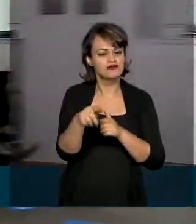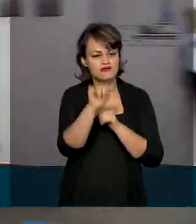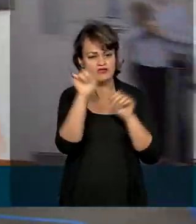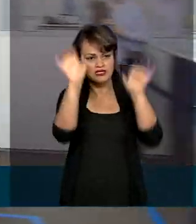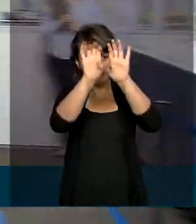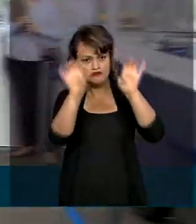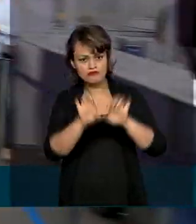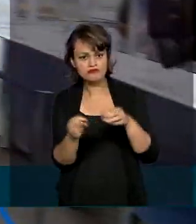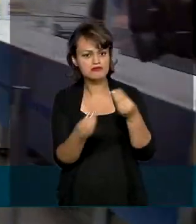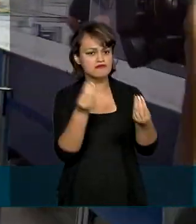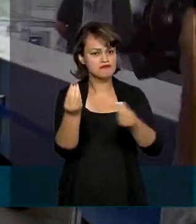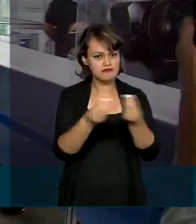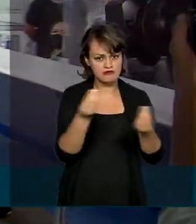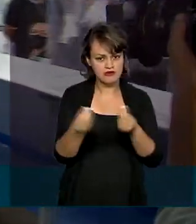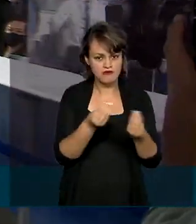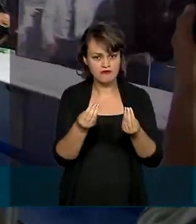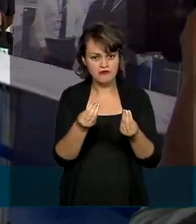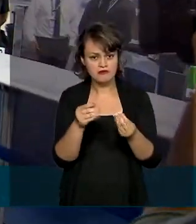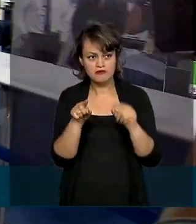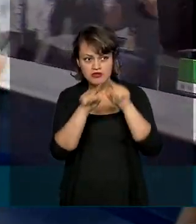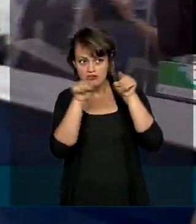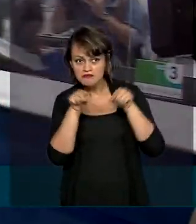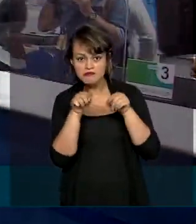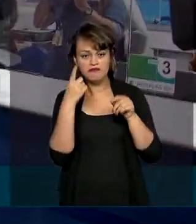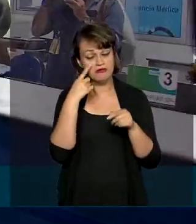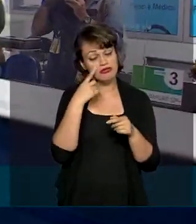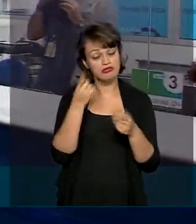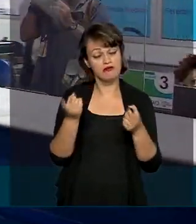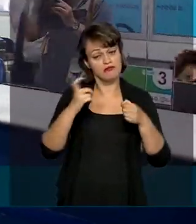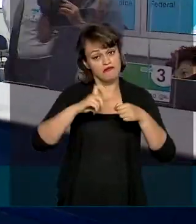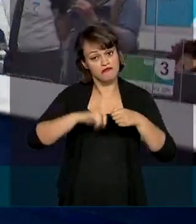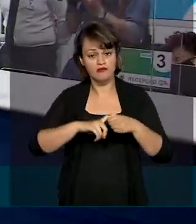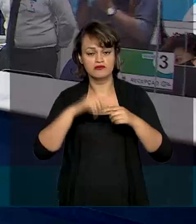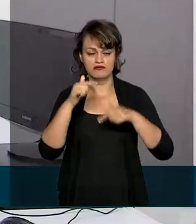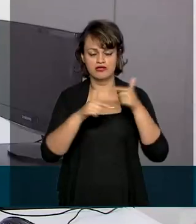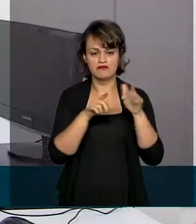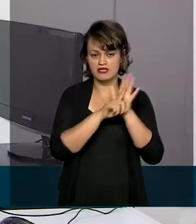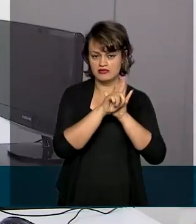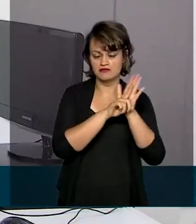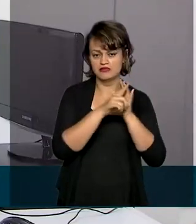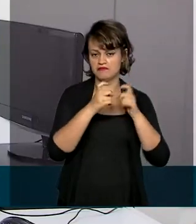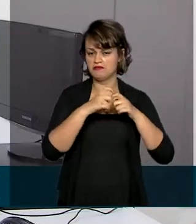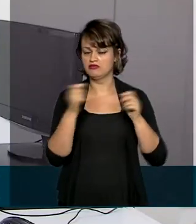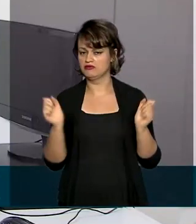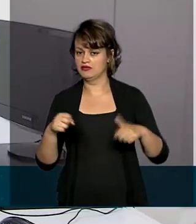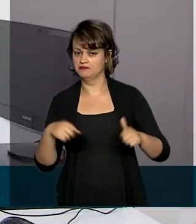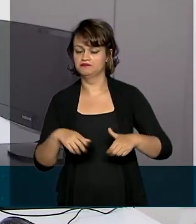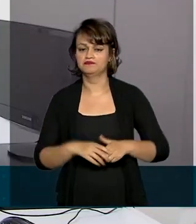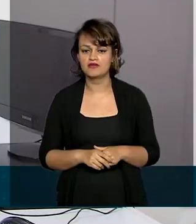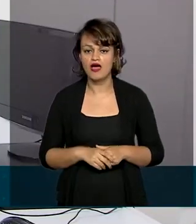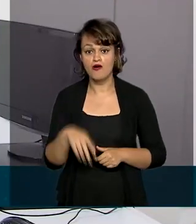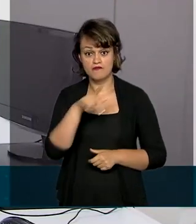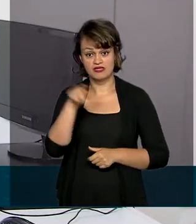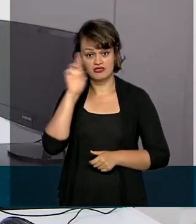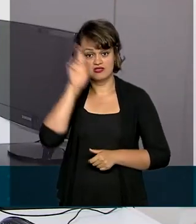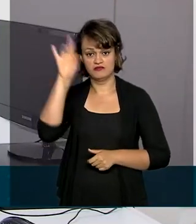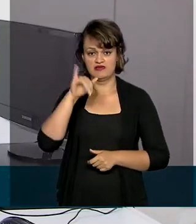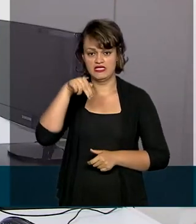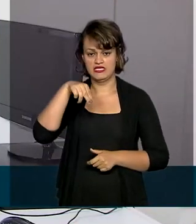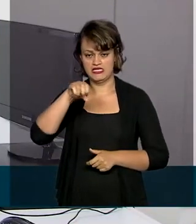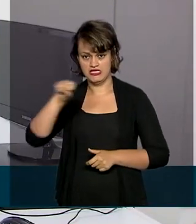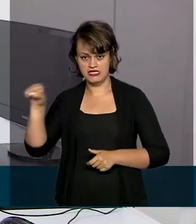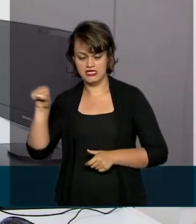estruturais da agência que não impedem o retorno dos peritos ao trabalho. Segundo o presidente do INSS, Leonardo